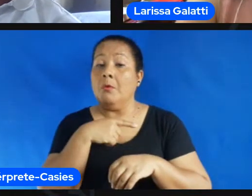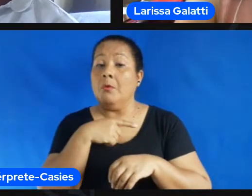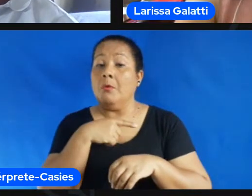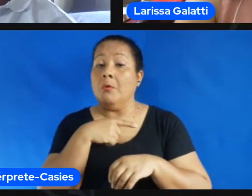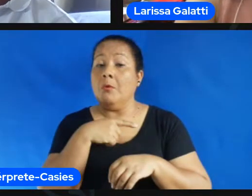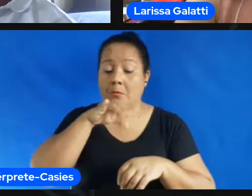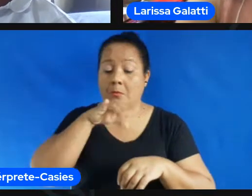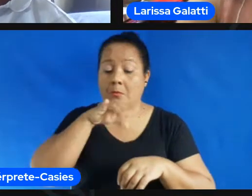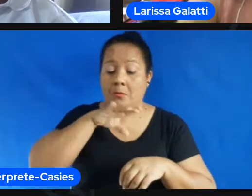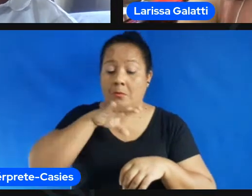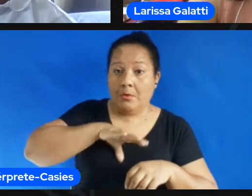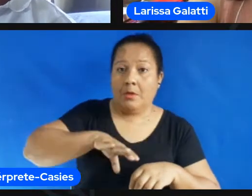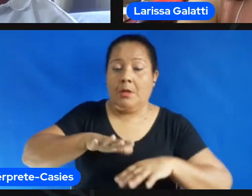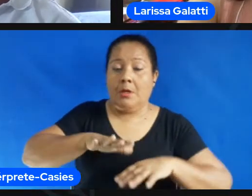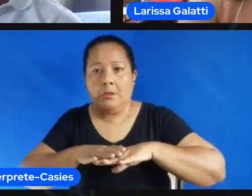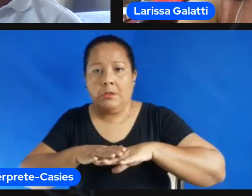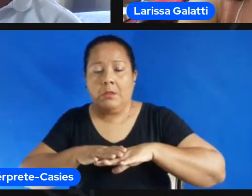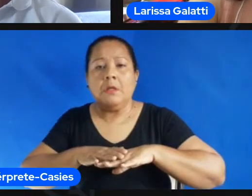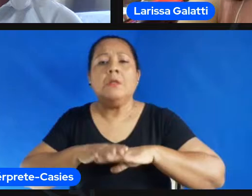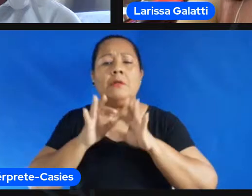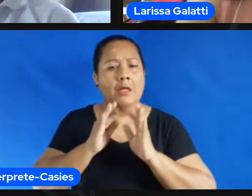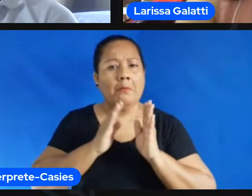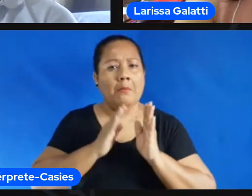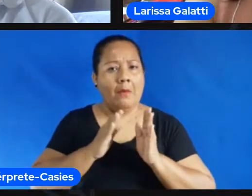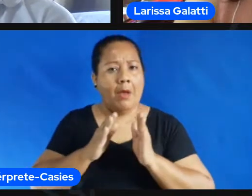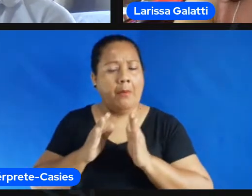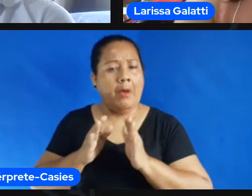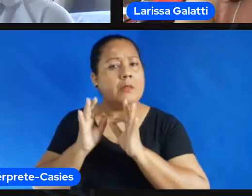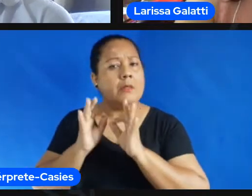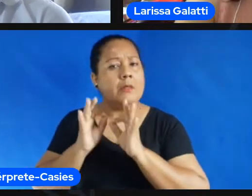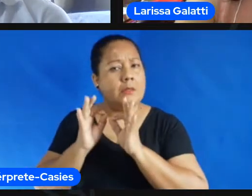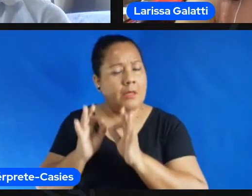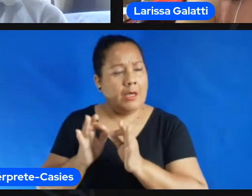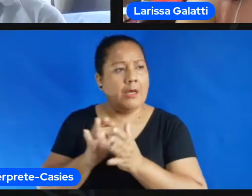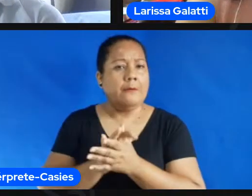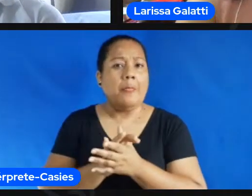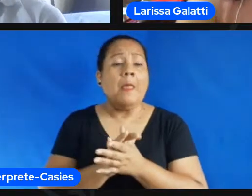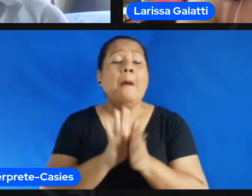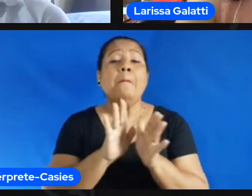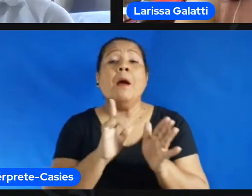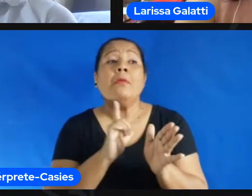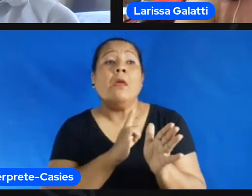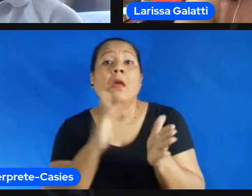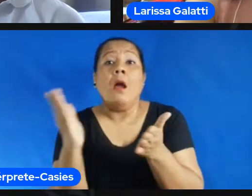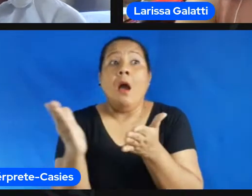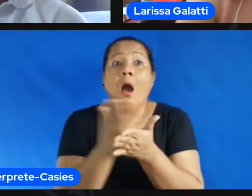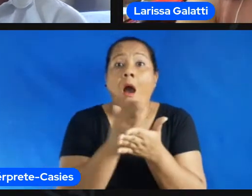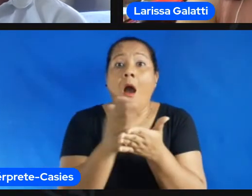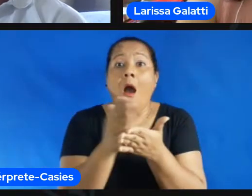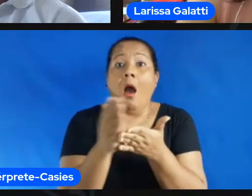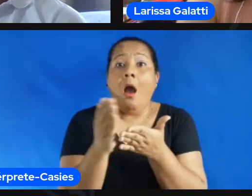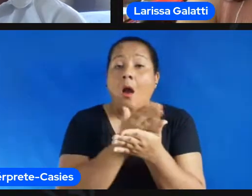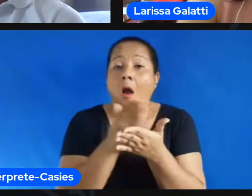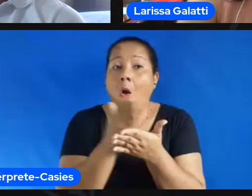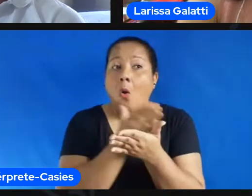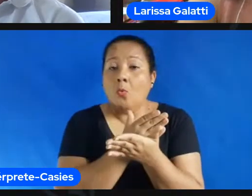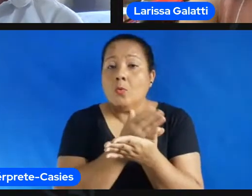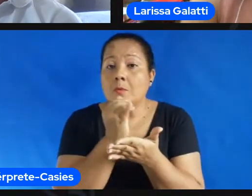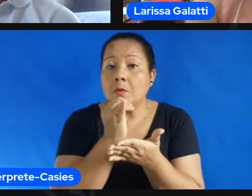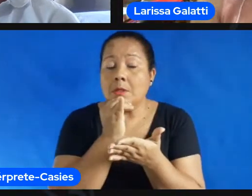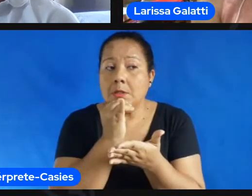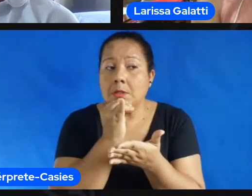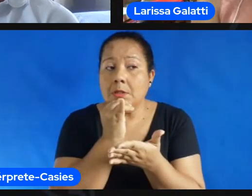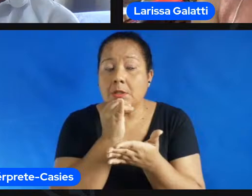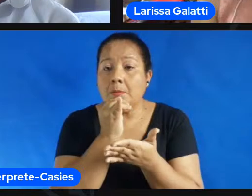todos tenham o direito de aprender para conviver com o esporte alguns se interessaram mais o esporte não desculpa com os diferentes conteúdos da educação